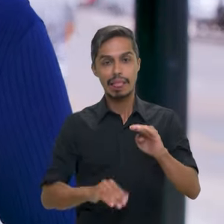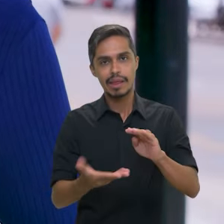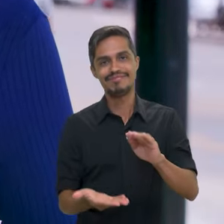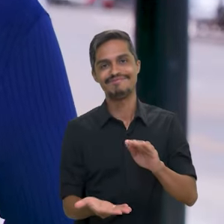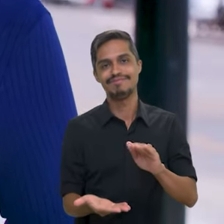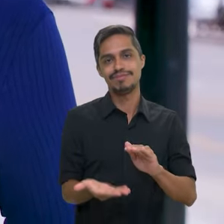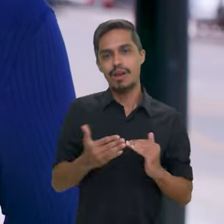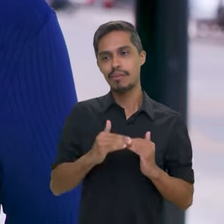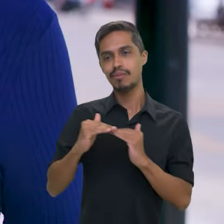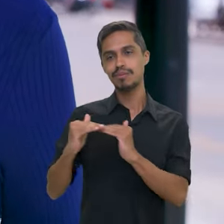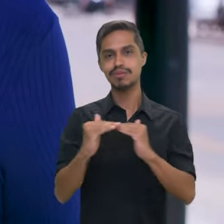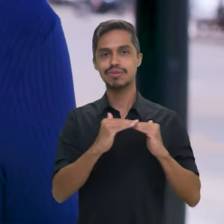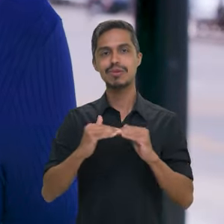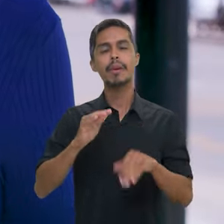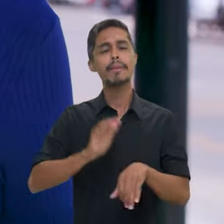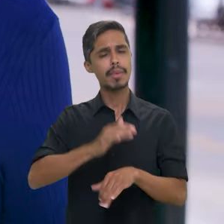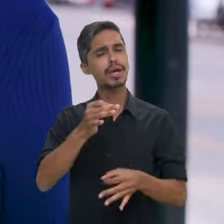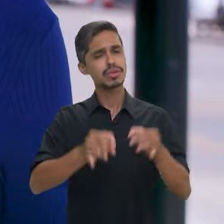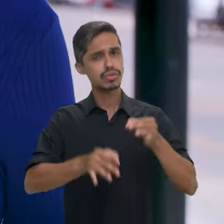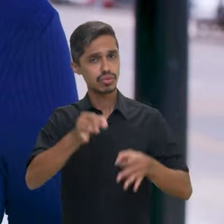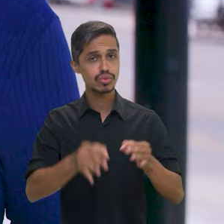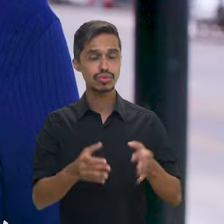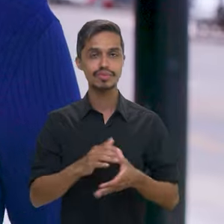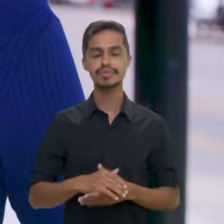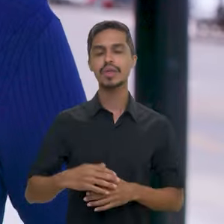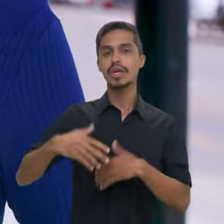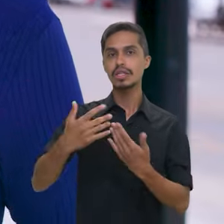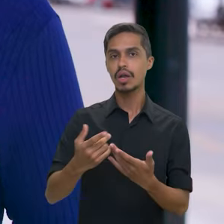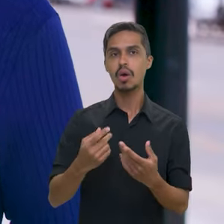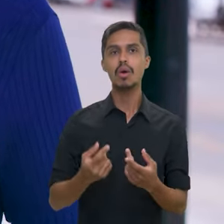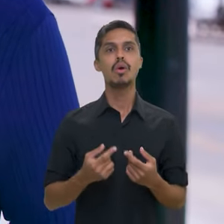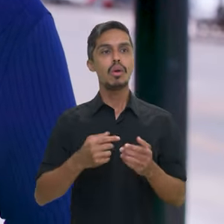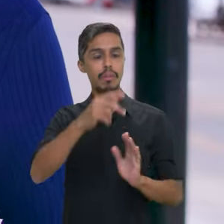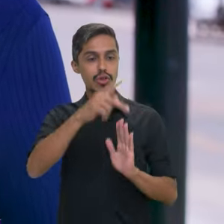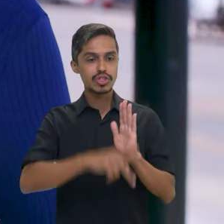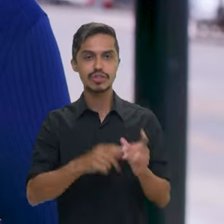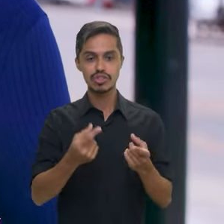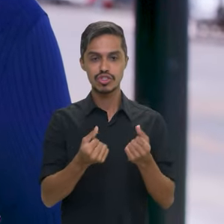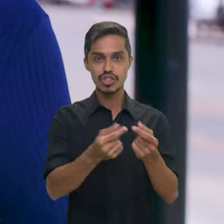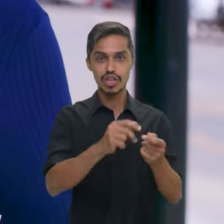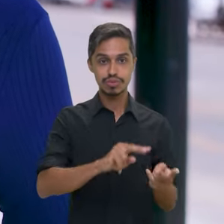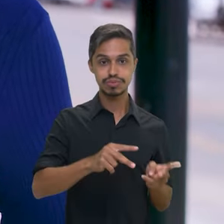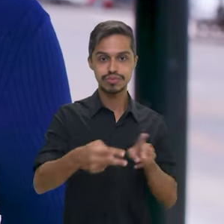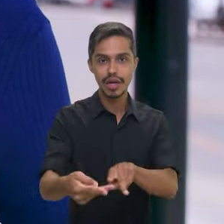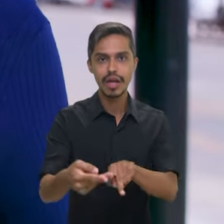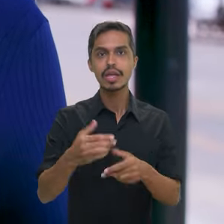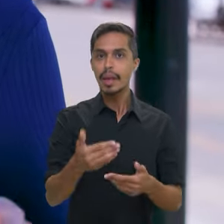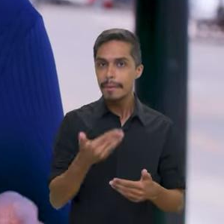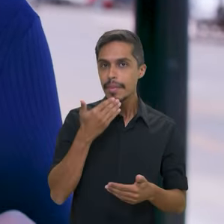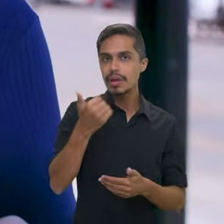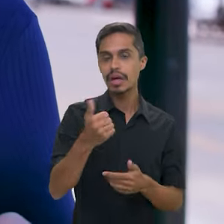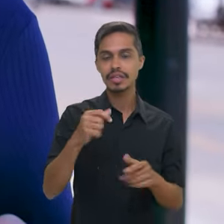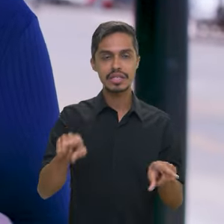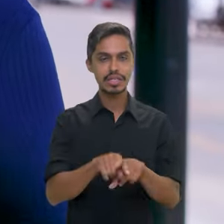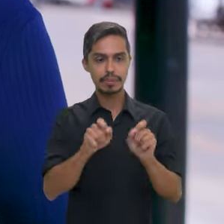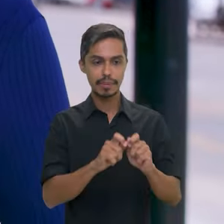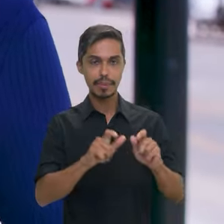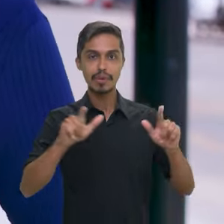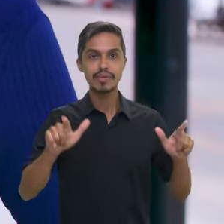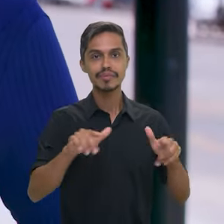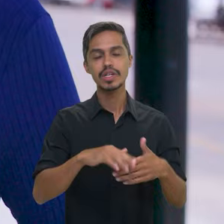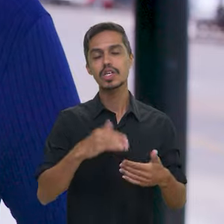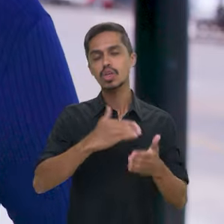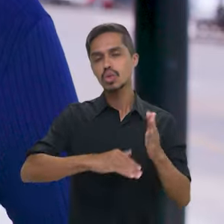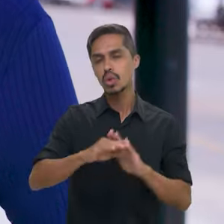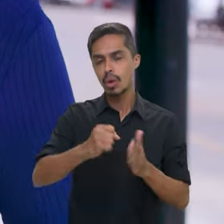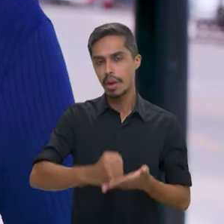sociais e garantir um país mais justo. Programas de transferência de renda foram revitalizados e ampliados, tudo